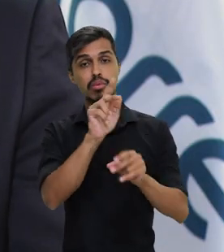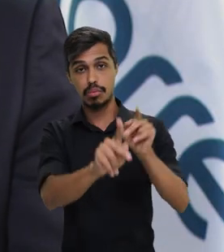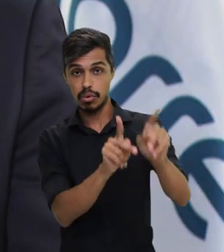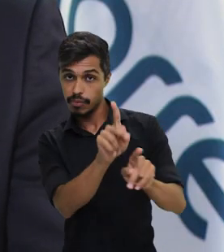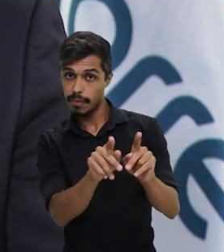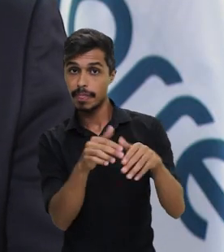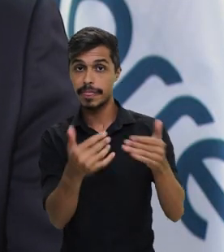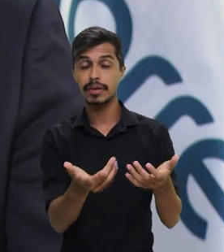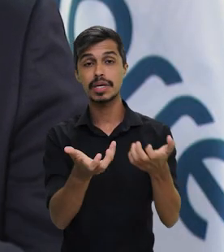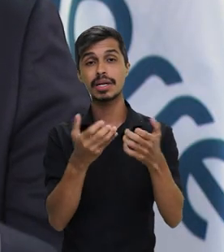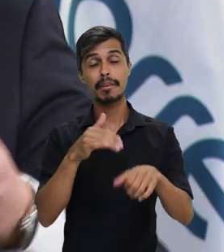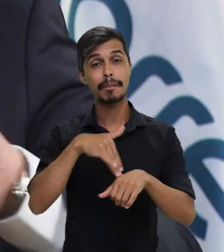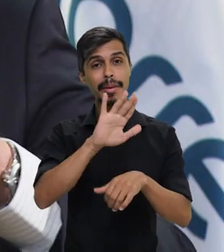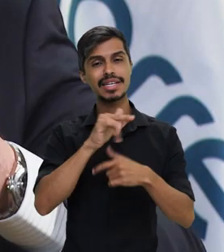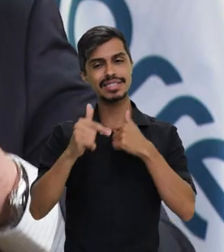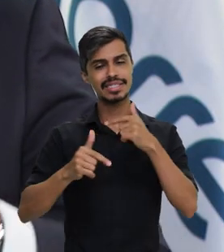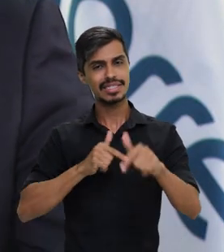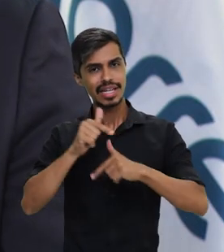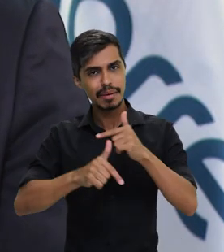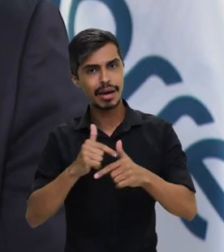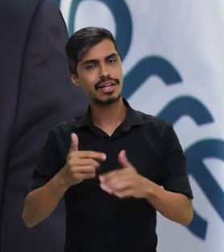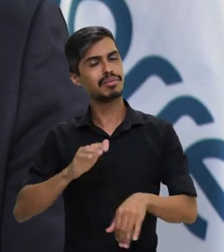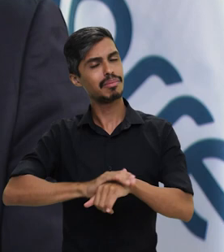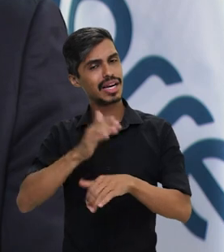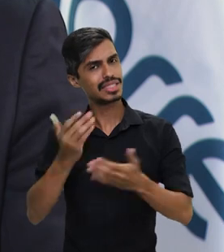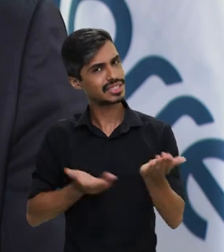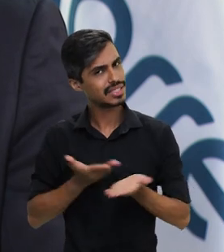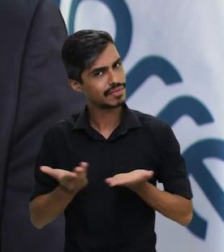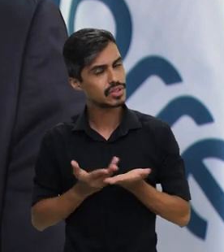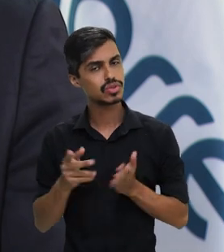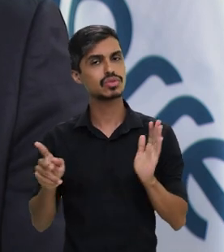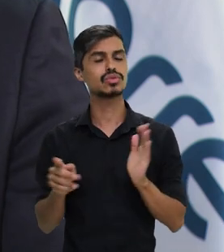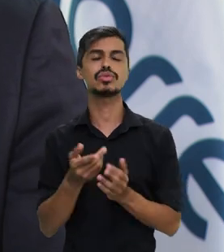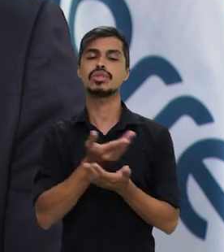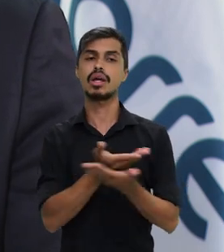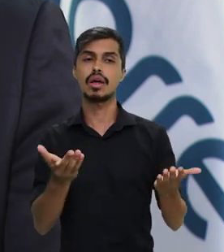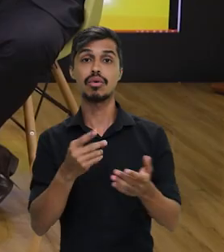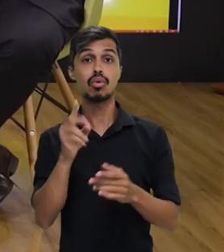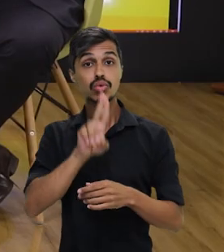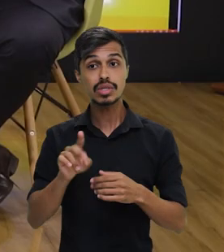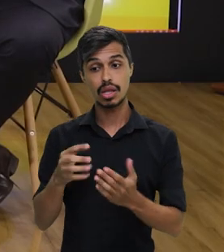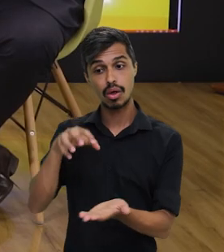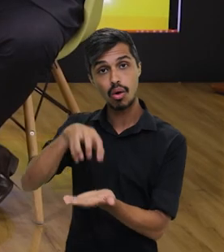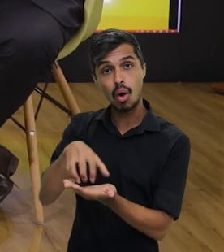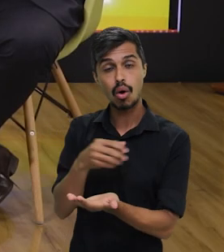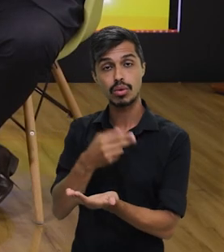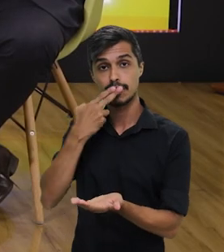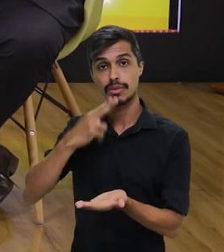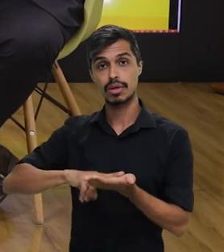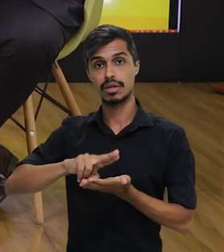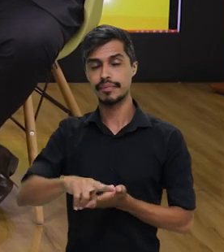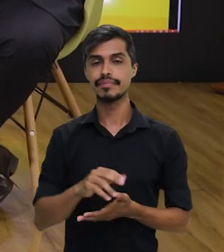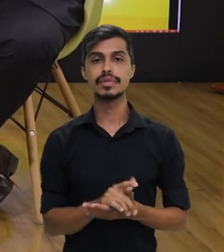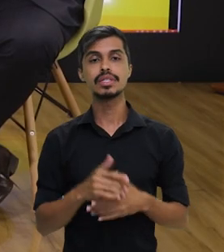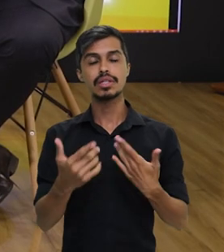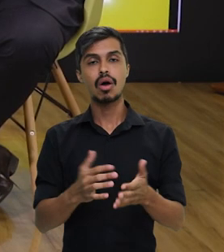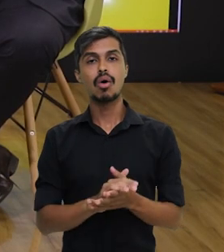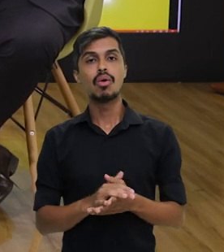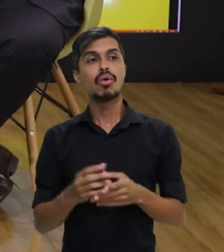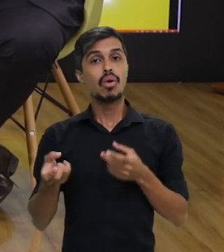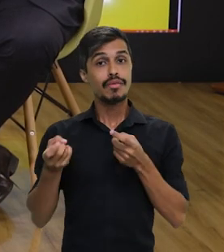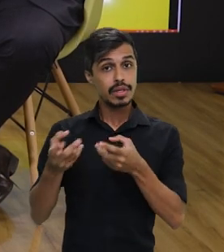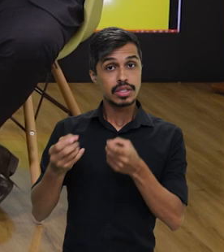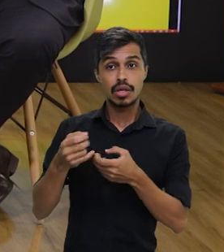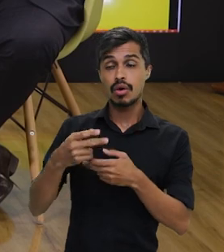gente é trazer cada vez mais serviços para dentro dos correios. E quando você cita o comércio eletrônico, é